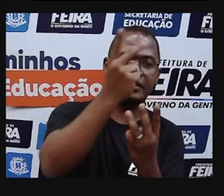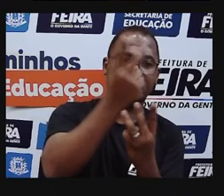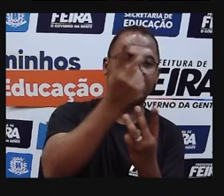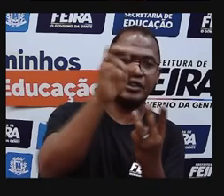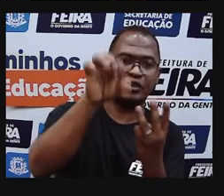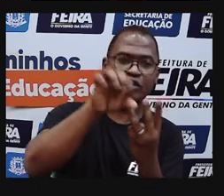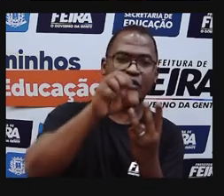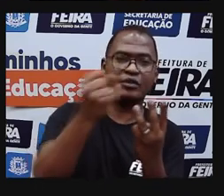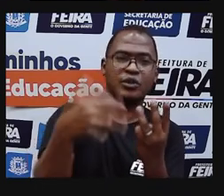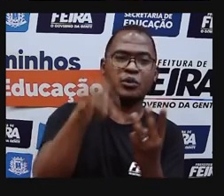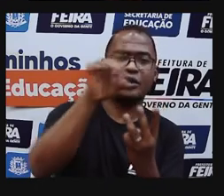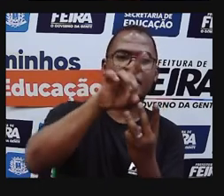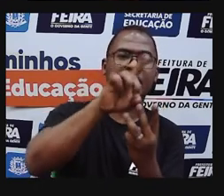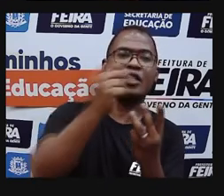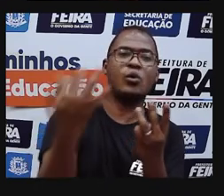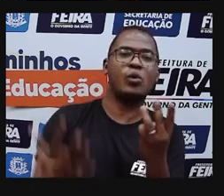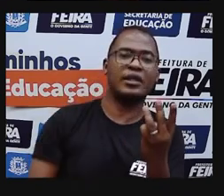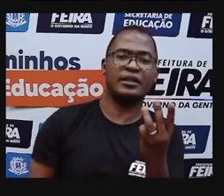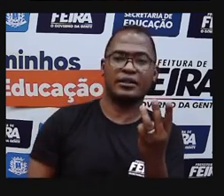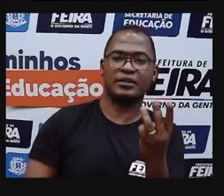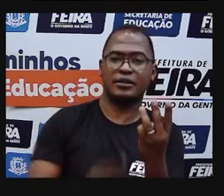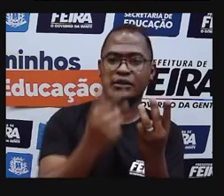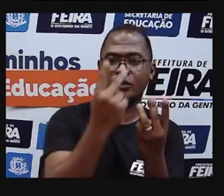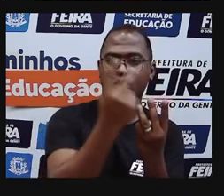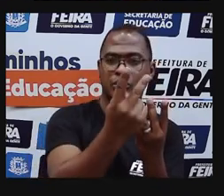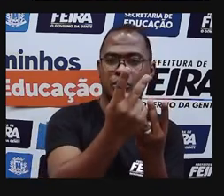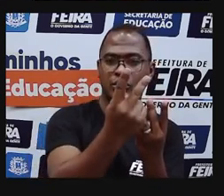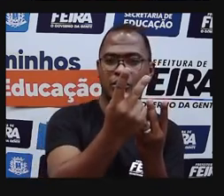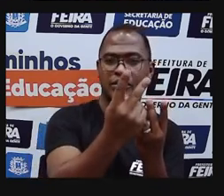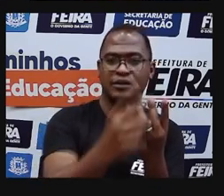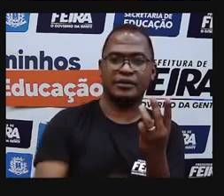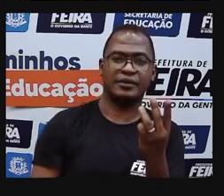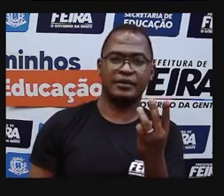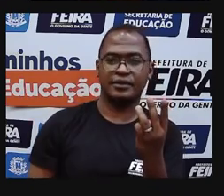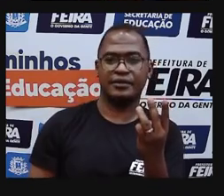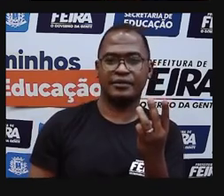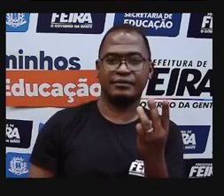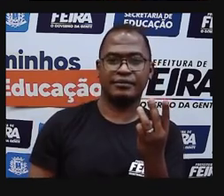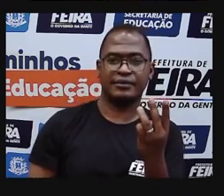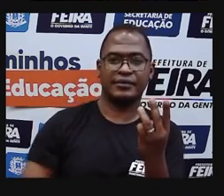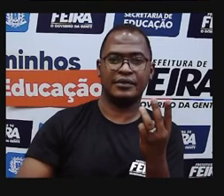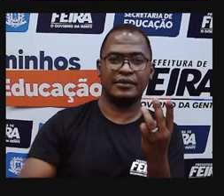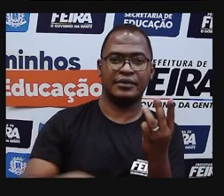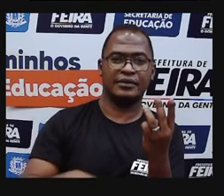Então o número cento e vinte e nove tem quantas dezenas?